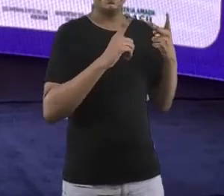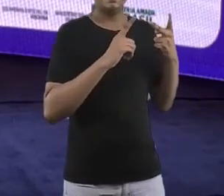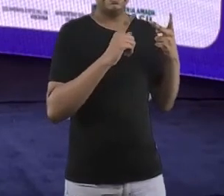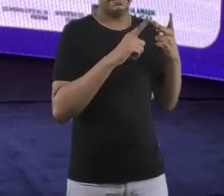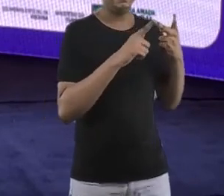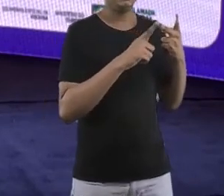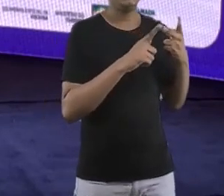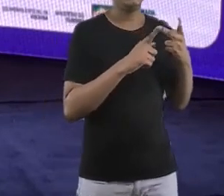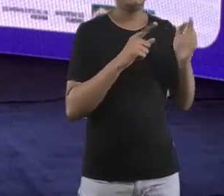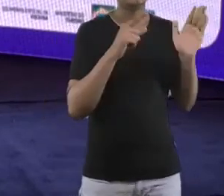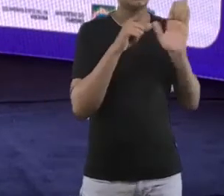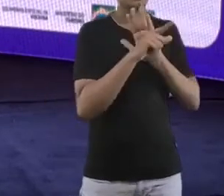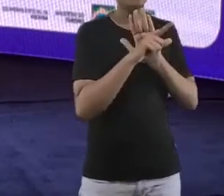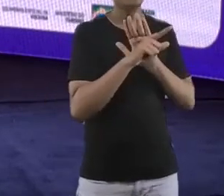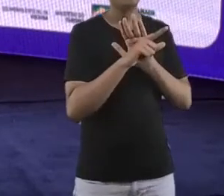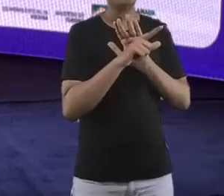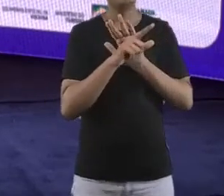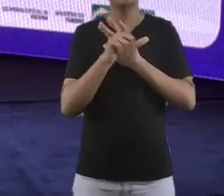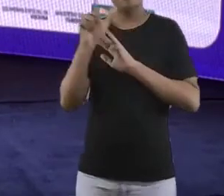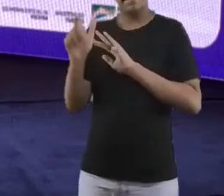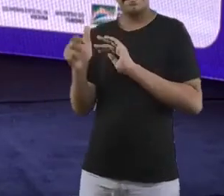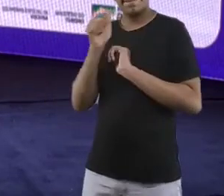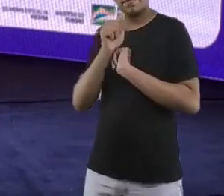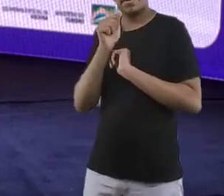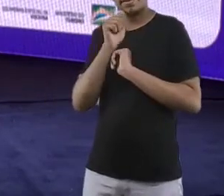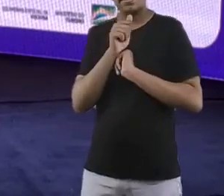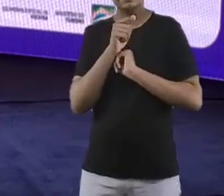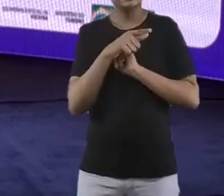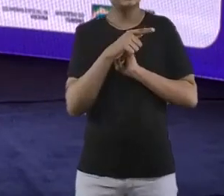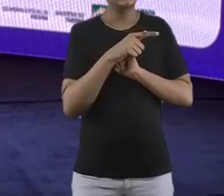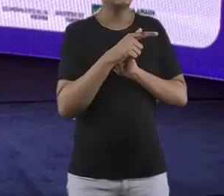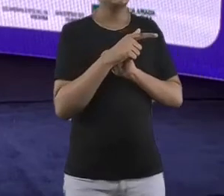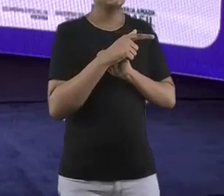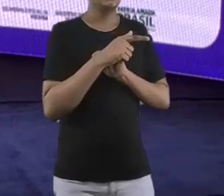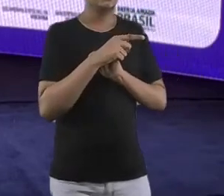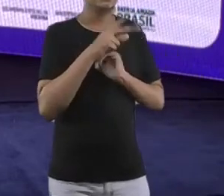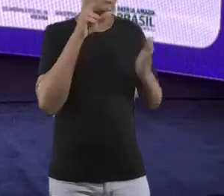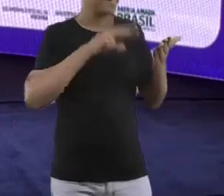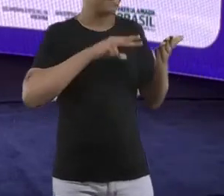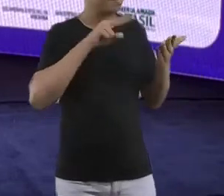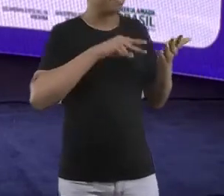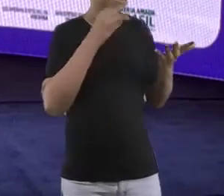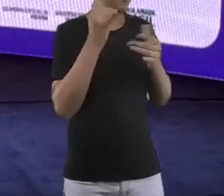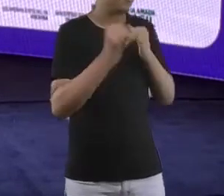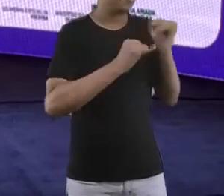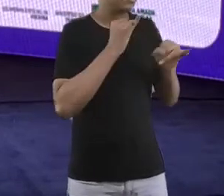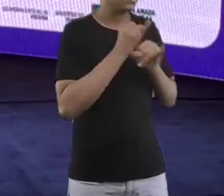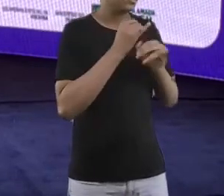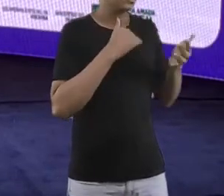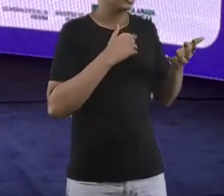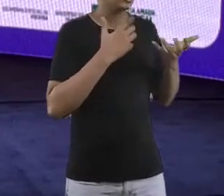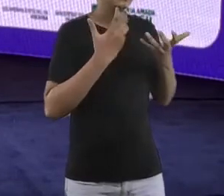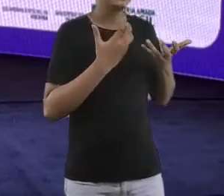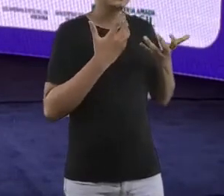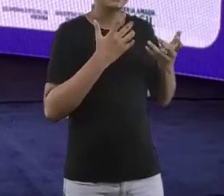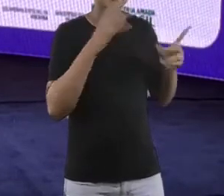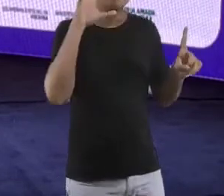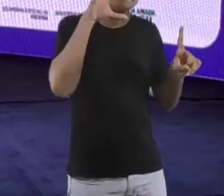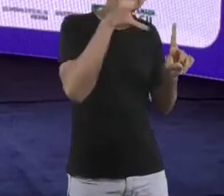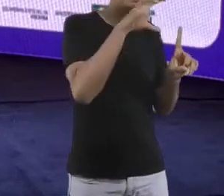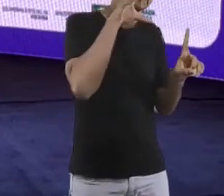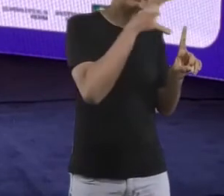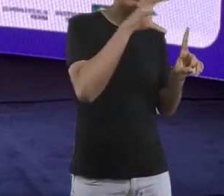pergunta a mais é da Anastácia, que ela diz que leu que existia ou existe uma pressão para que a Ambev divulgasse mais sobre a AMA,